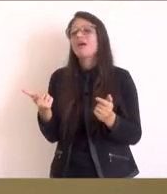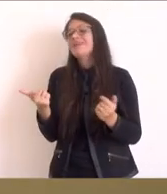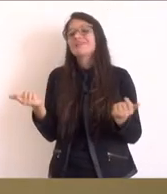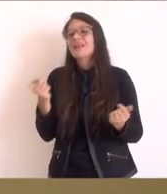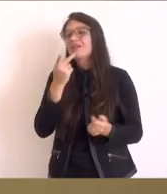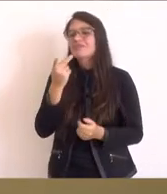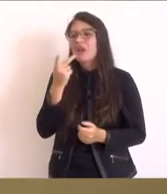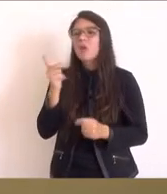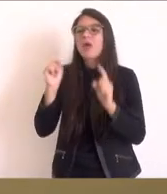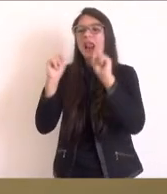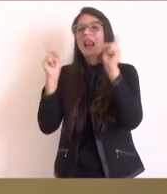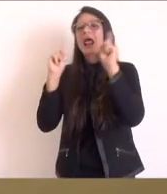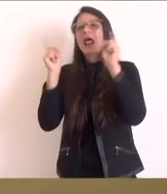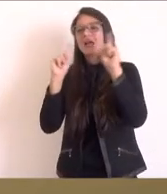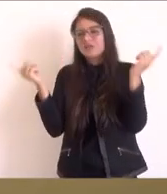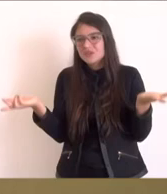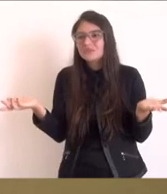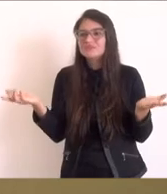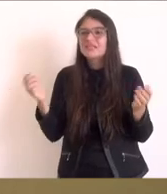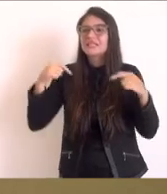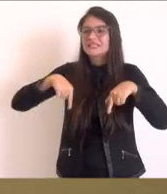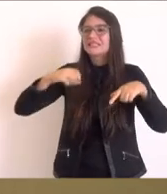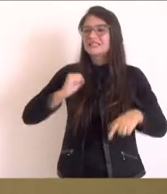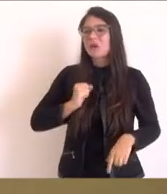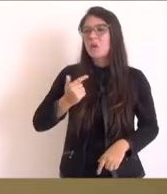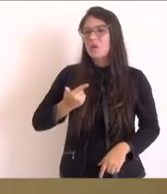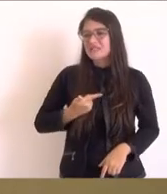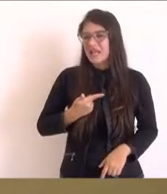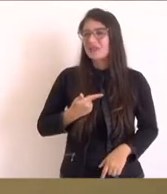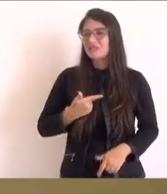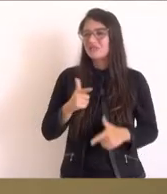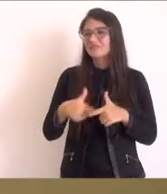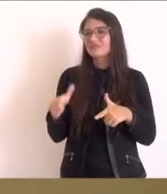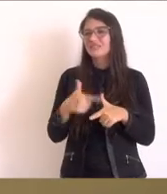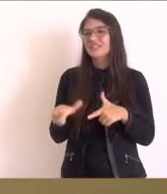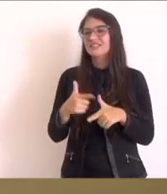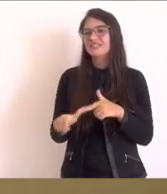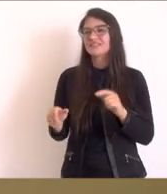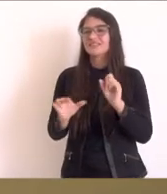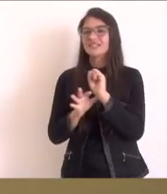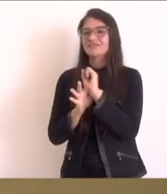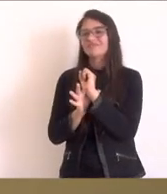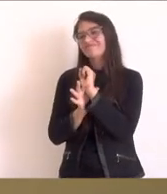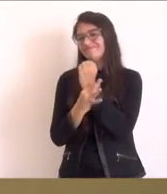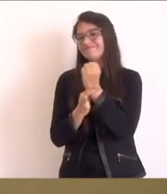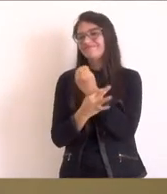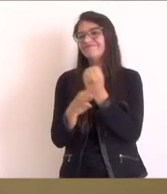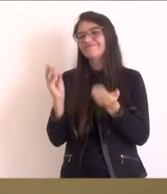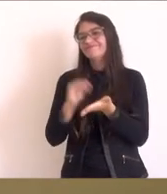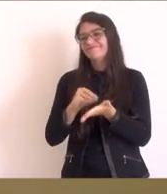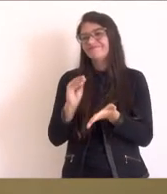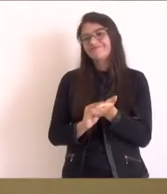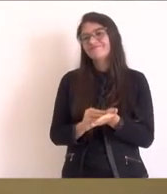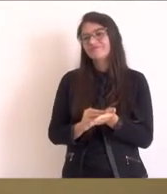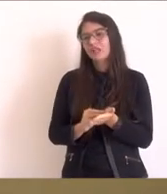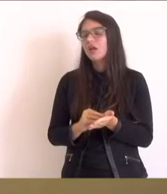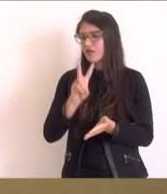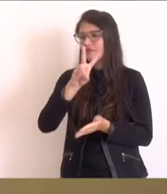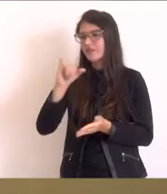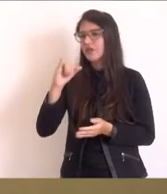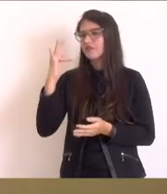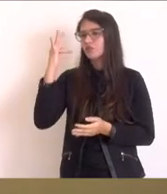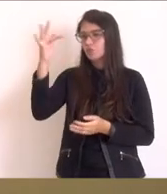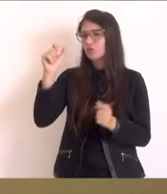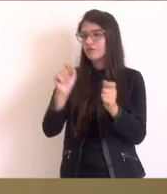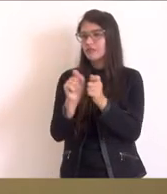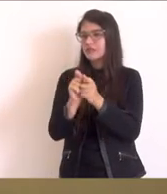no dia de ontem com o Coronel Henrique e eles vão fazer um batalhão em São Gonçalo e a ideia é a partir de